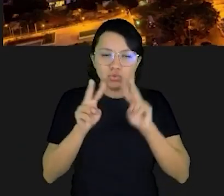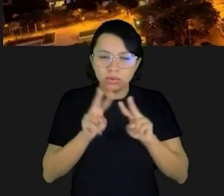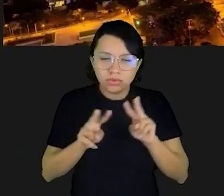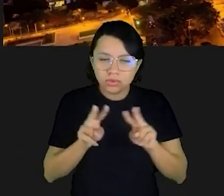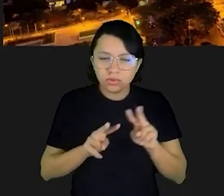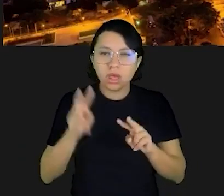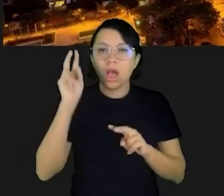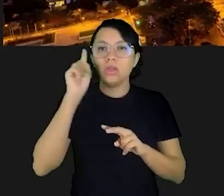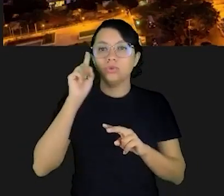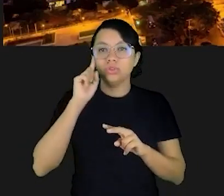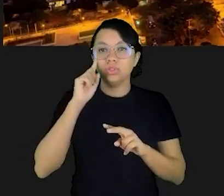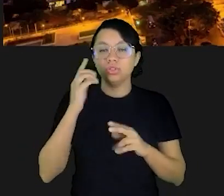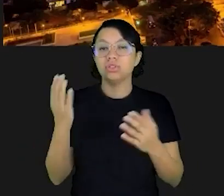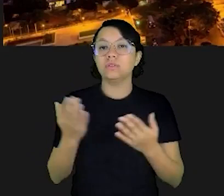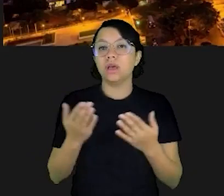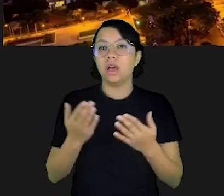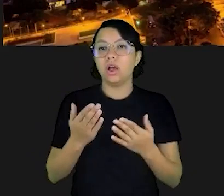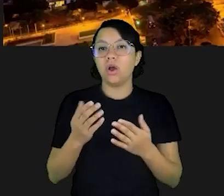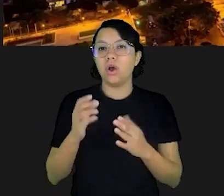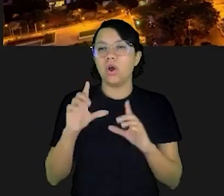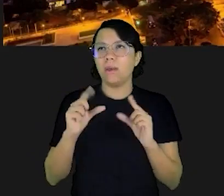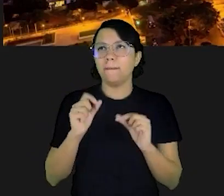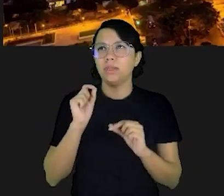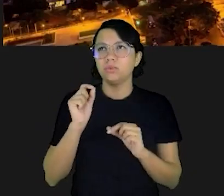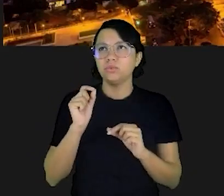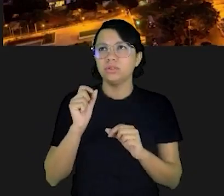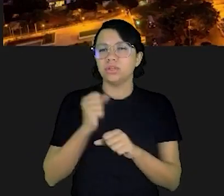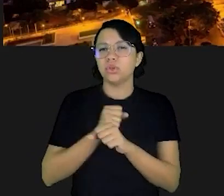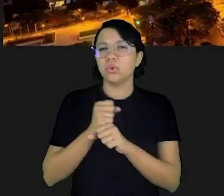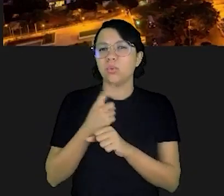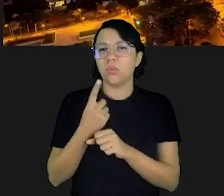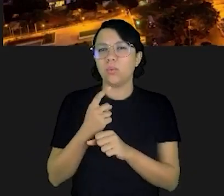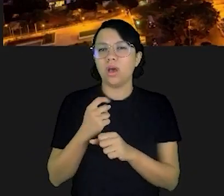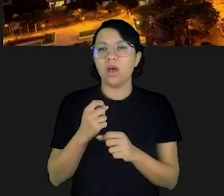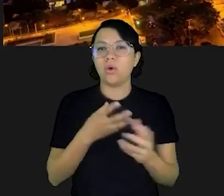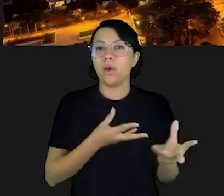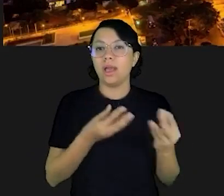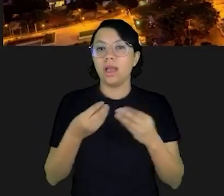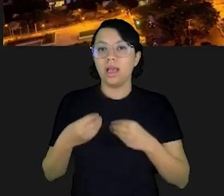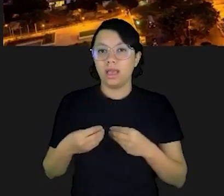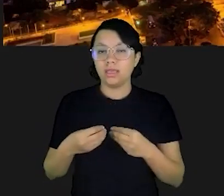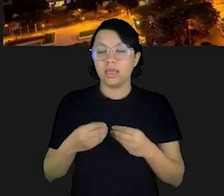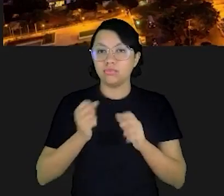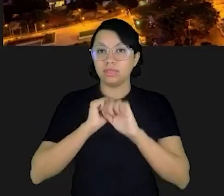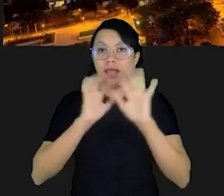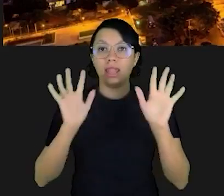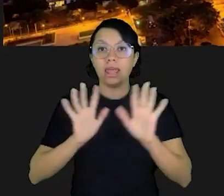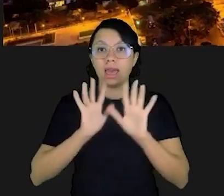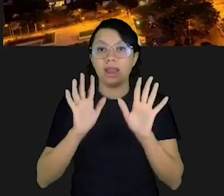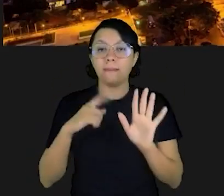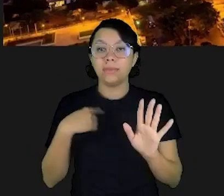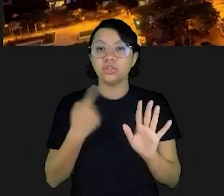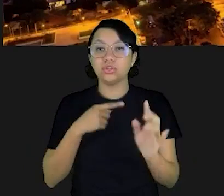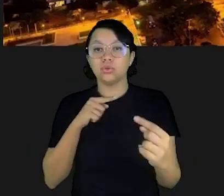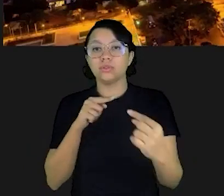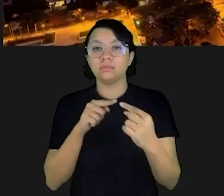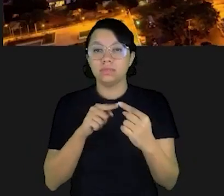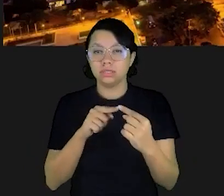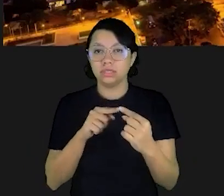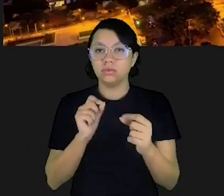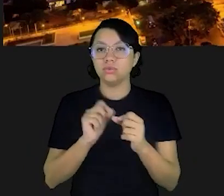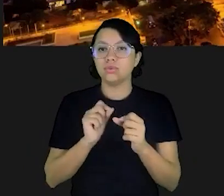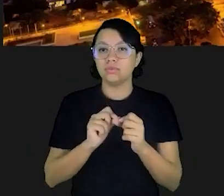seu dia a dia. E mais recentemente, há menos de um ano, nós ganhamos explicitamente em nossa missão a função de